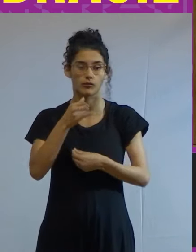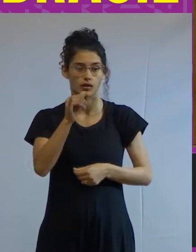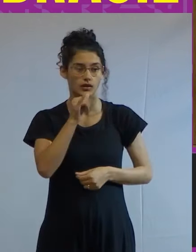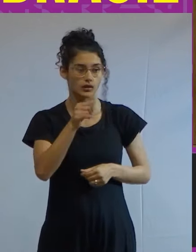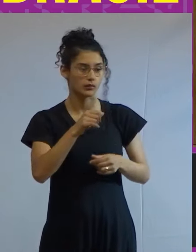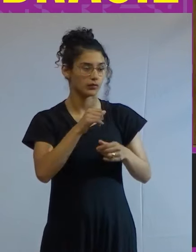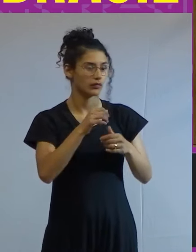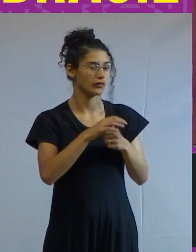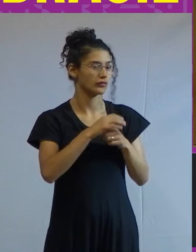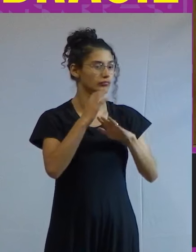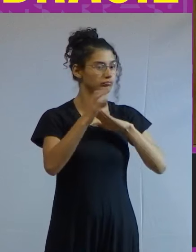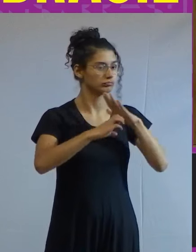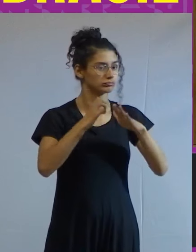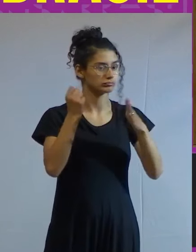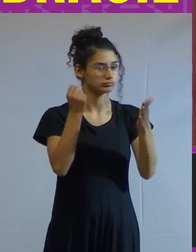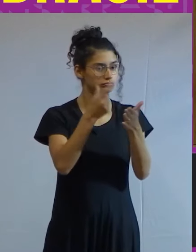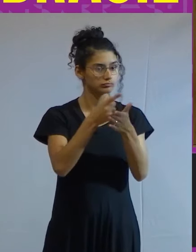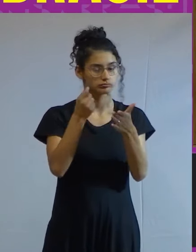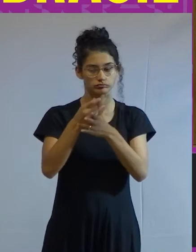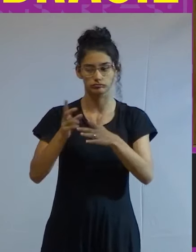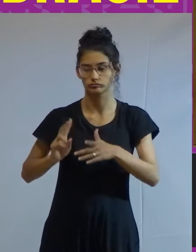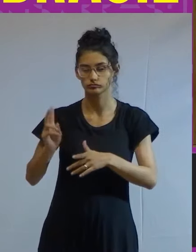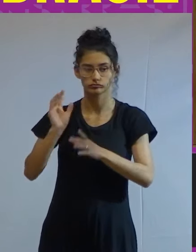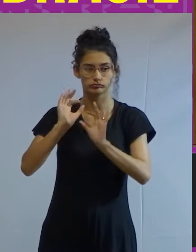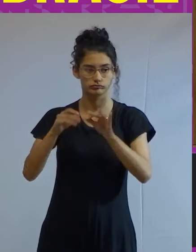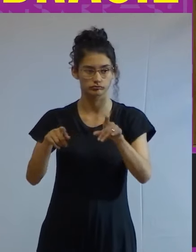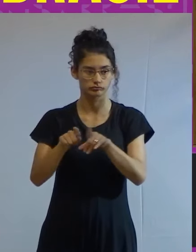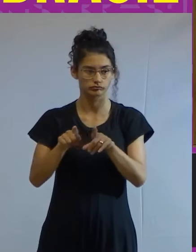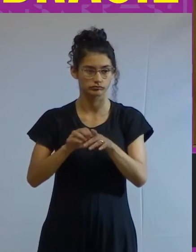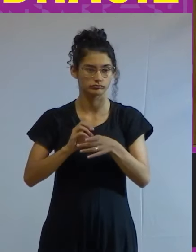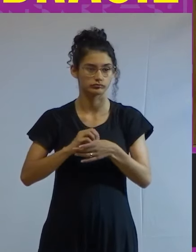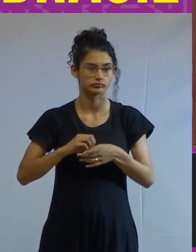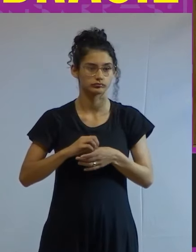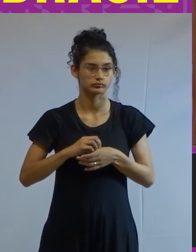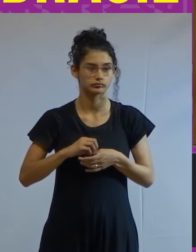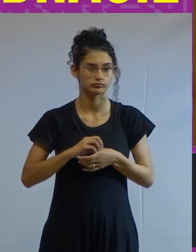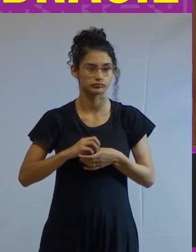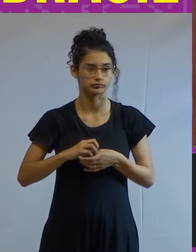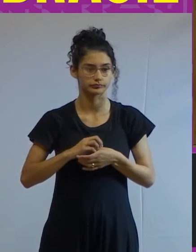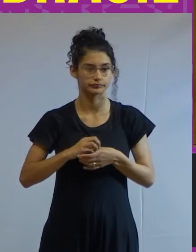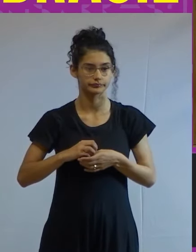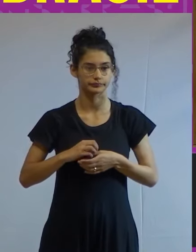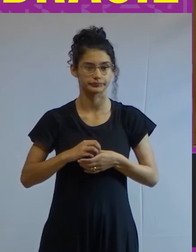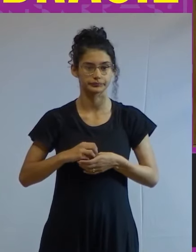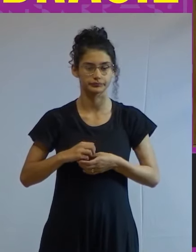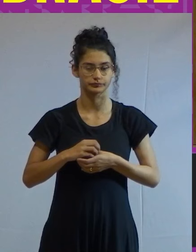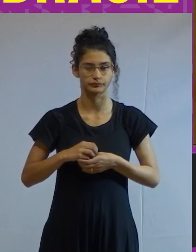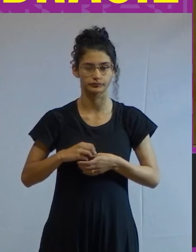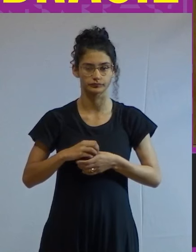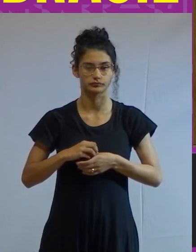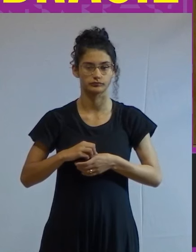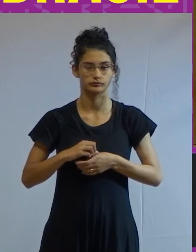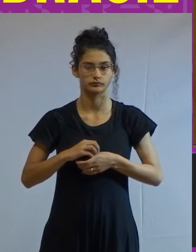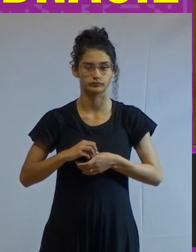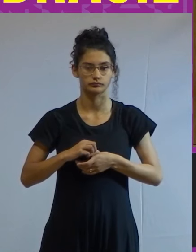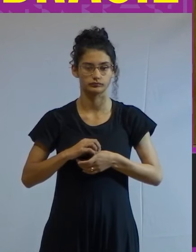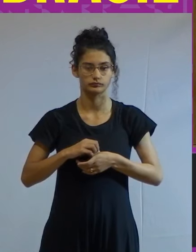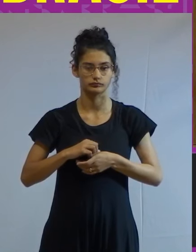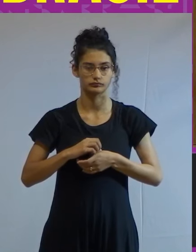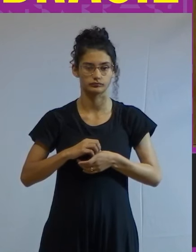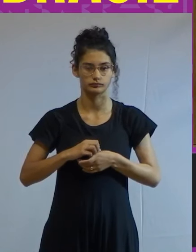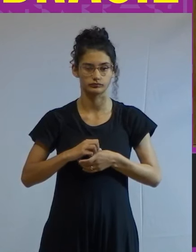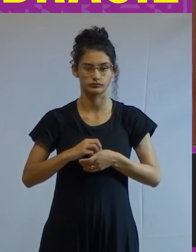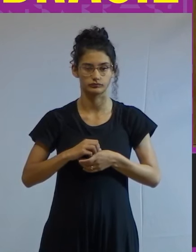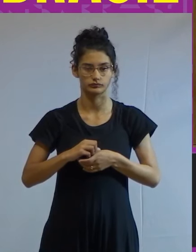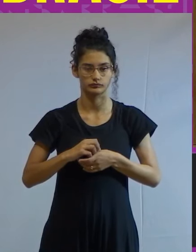empresários pagam por seu valor correto a mercadoria força de trabalho então a existência é